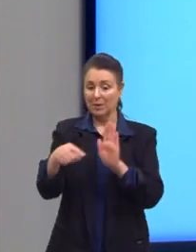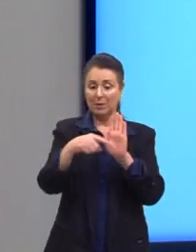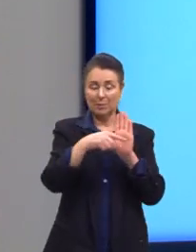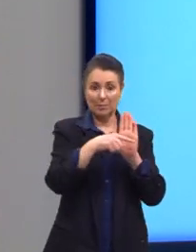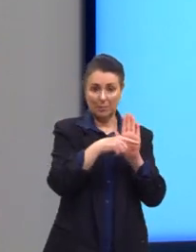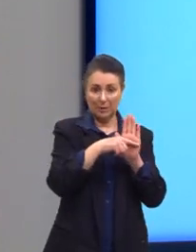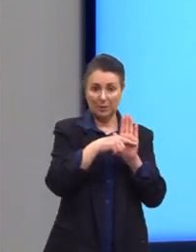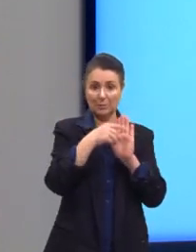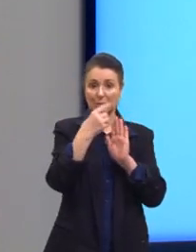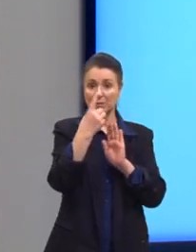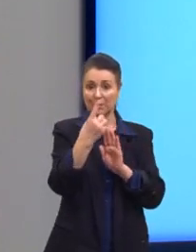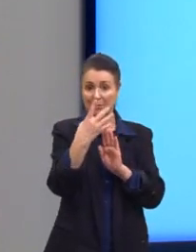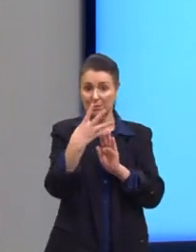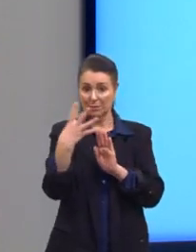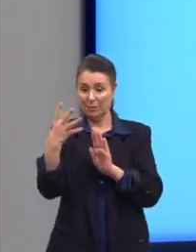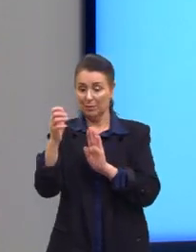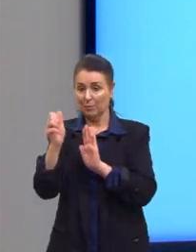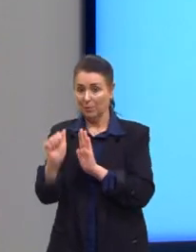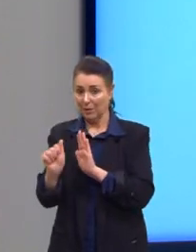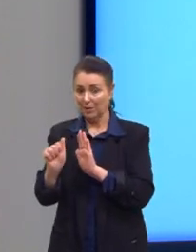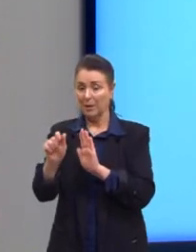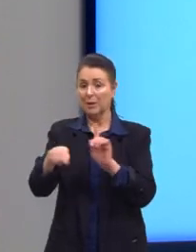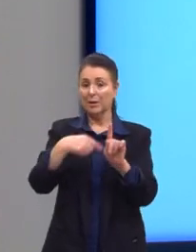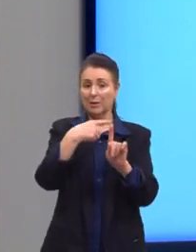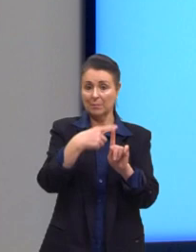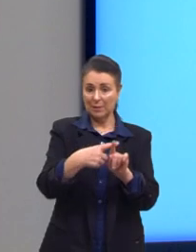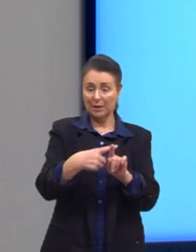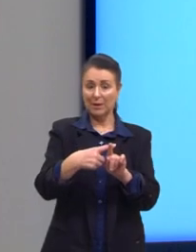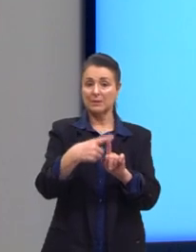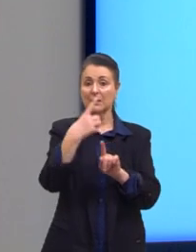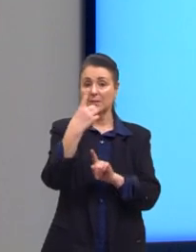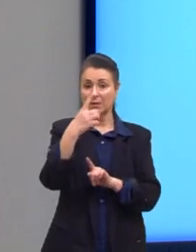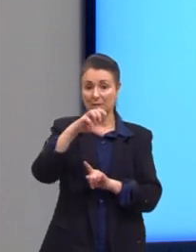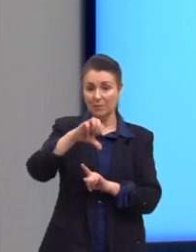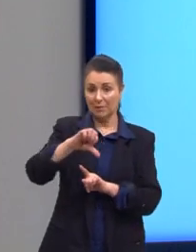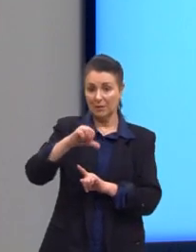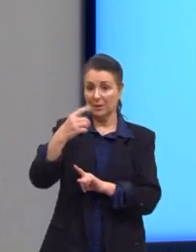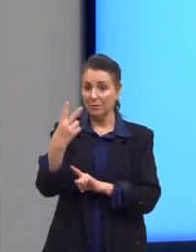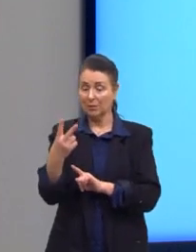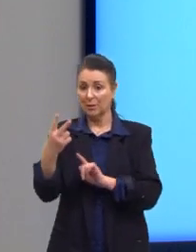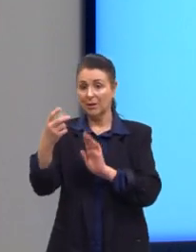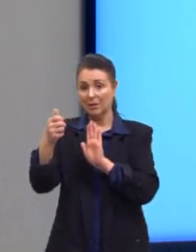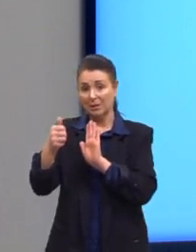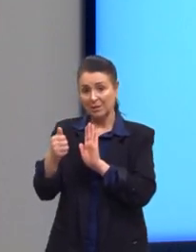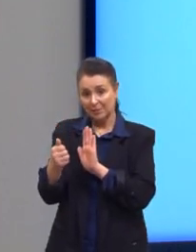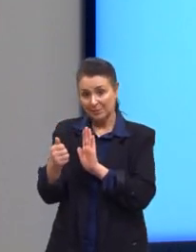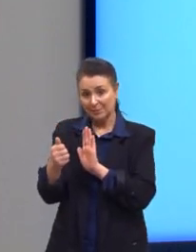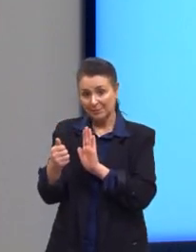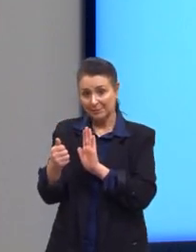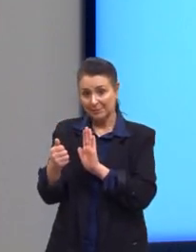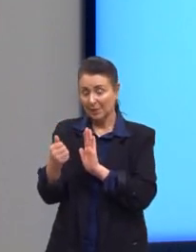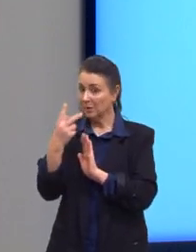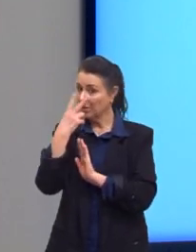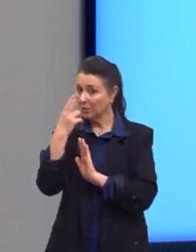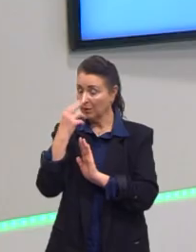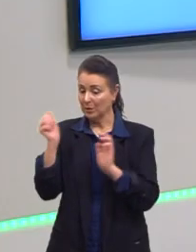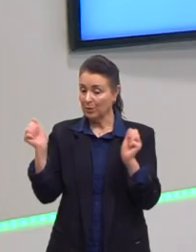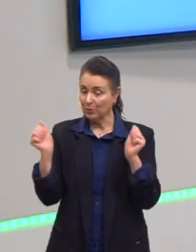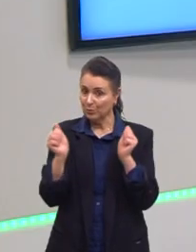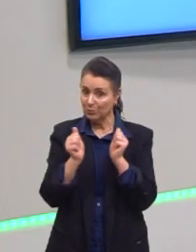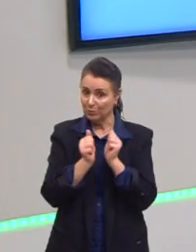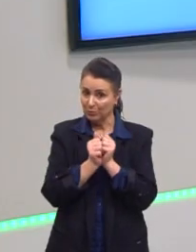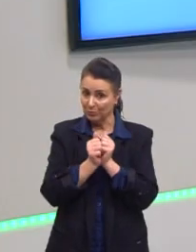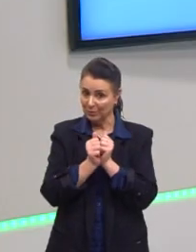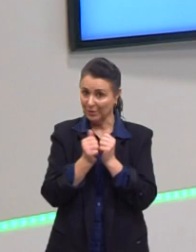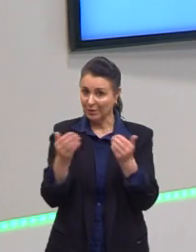144a e mais 192a. São termos semelhantes. Nós podemos juntar em um